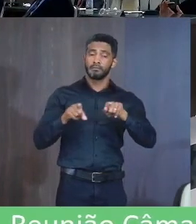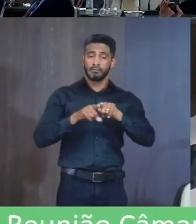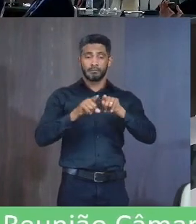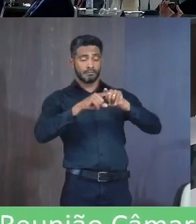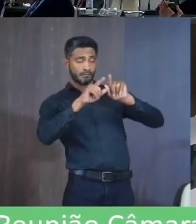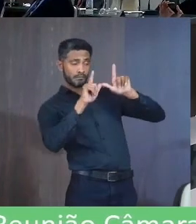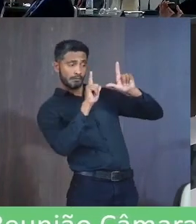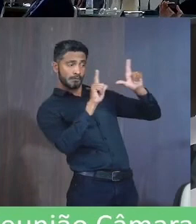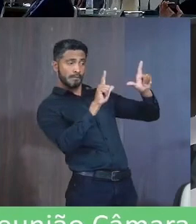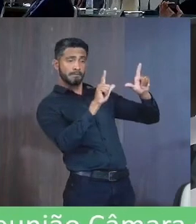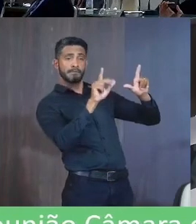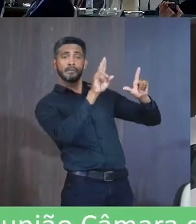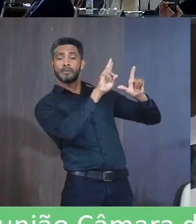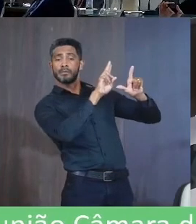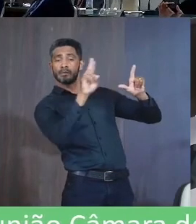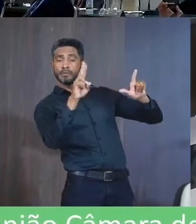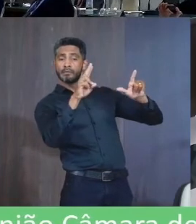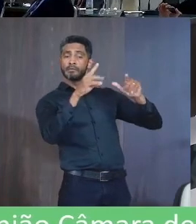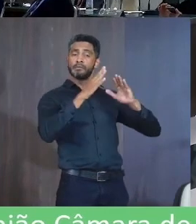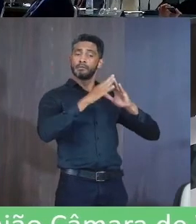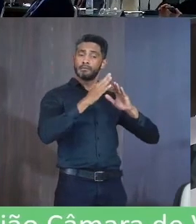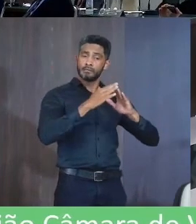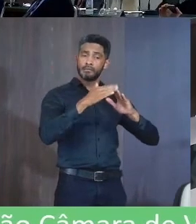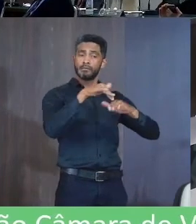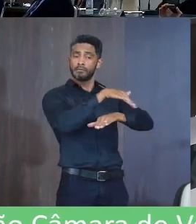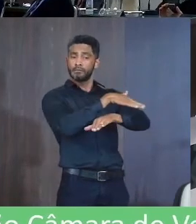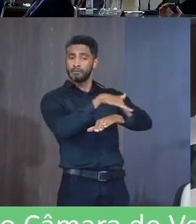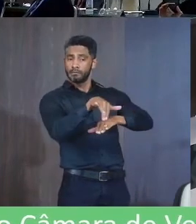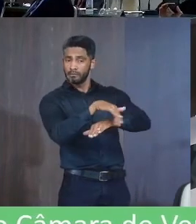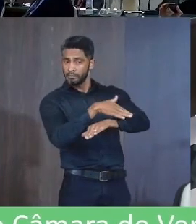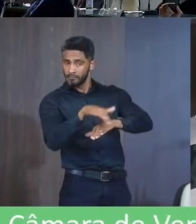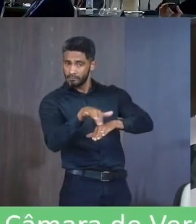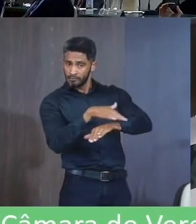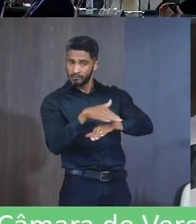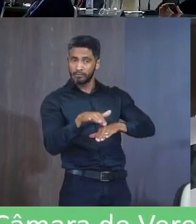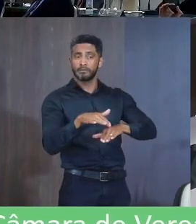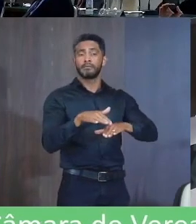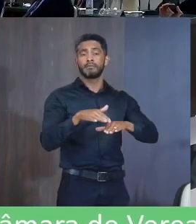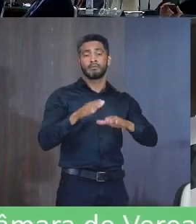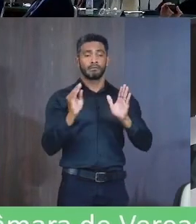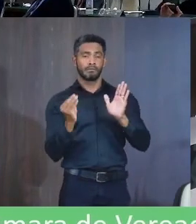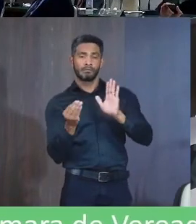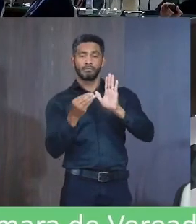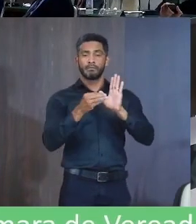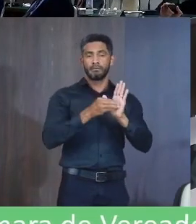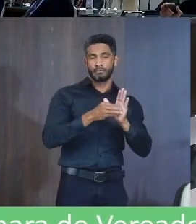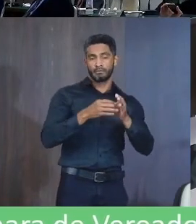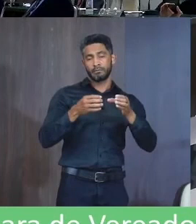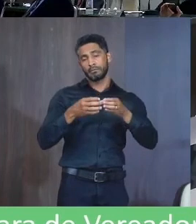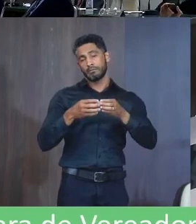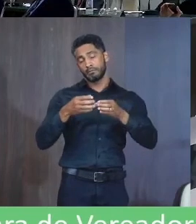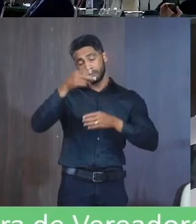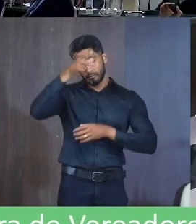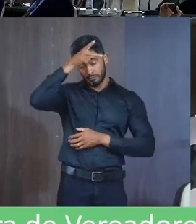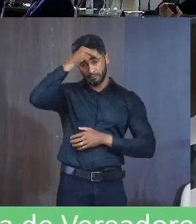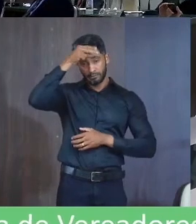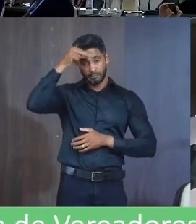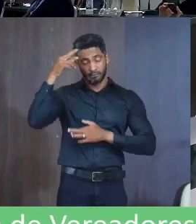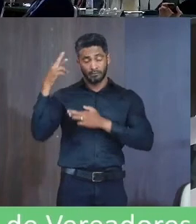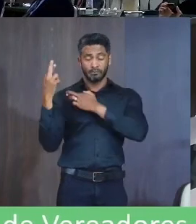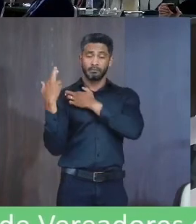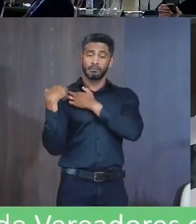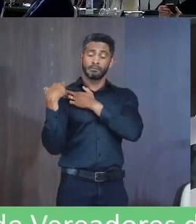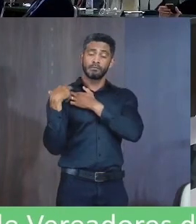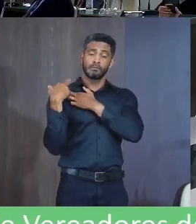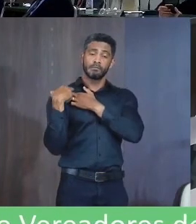Identificatórias De logradouro Intituladas Pelo órgão municipal Distrital Ou responsável